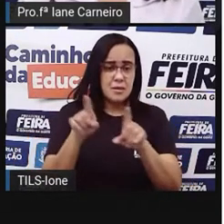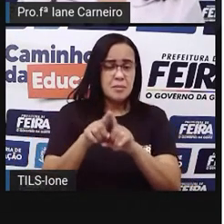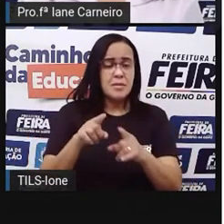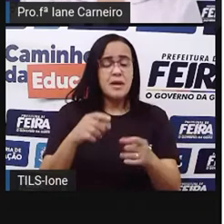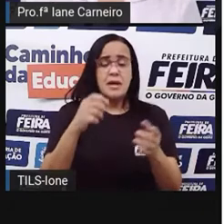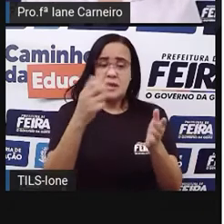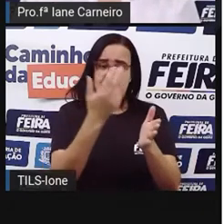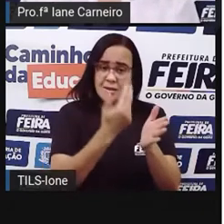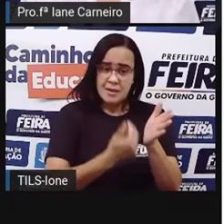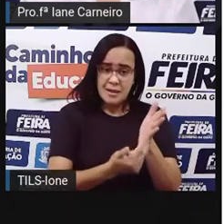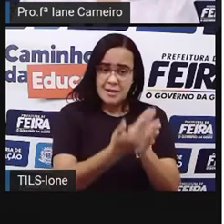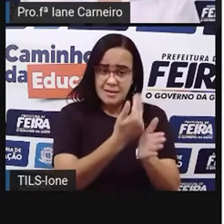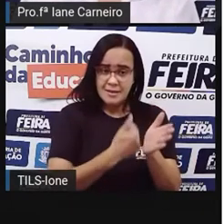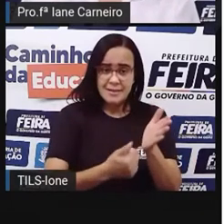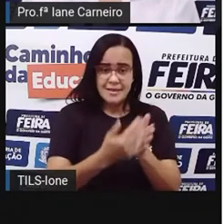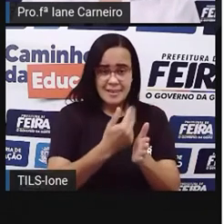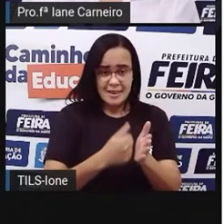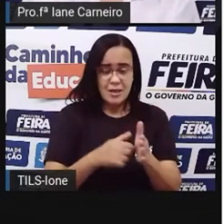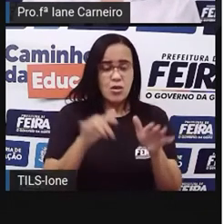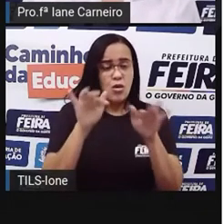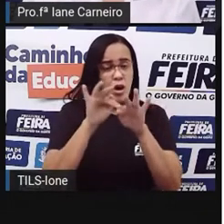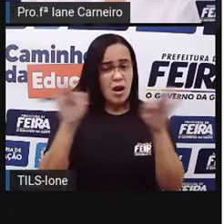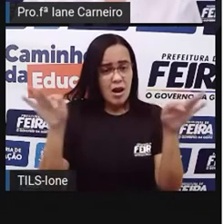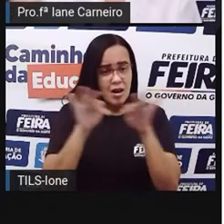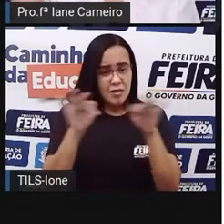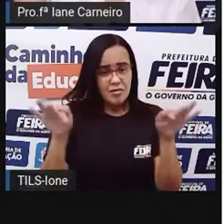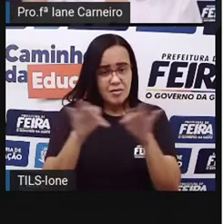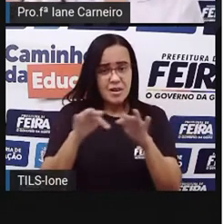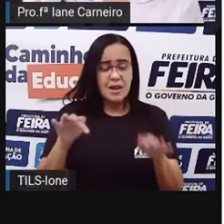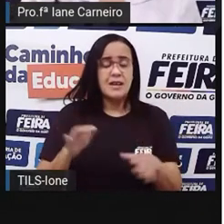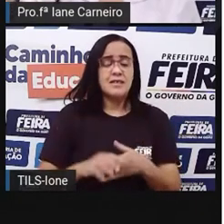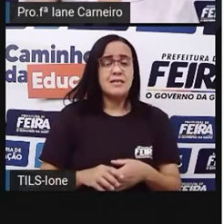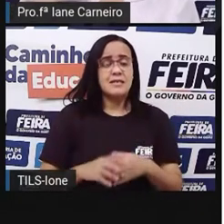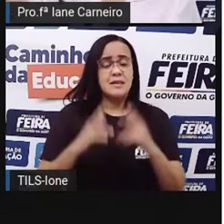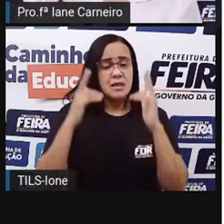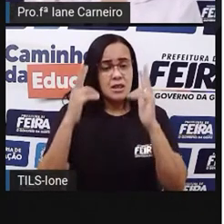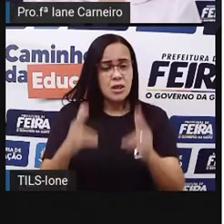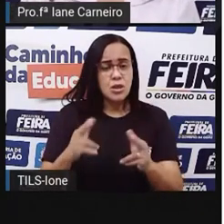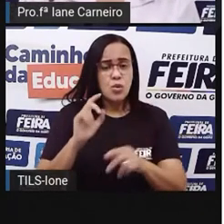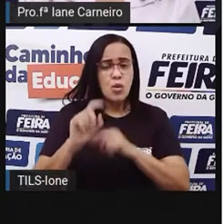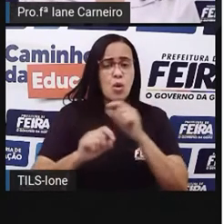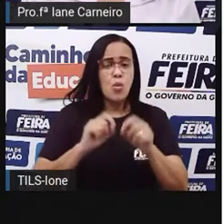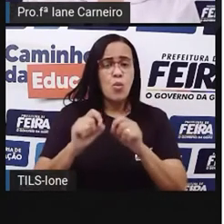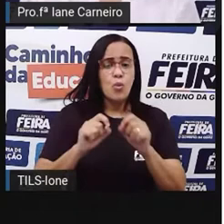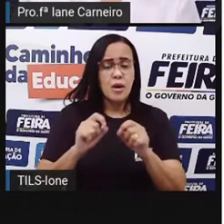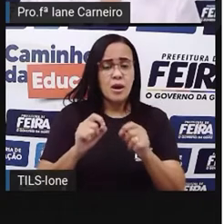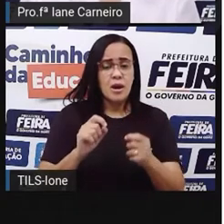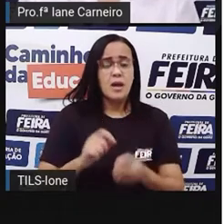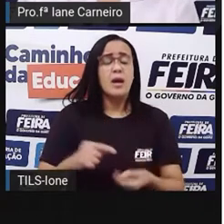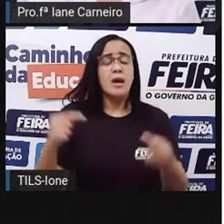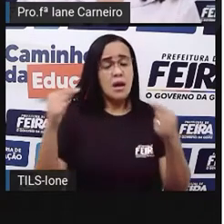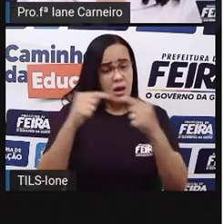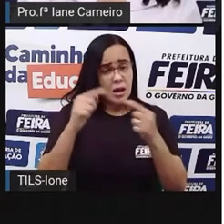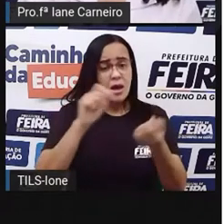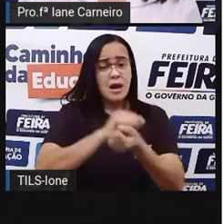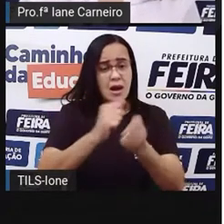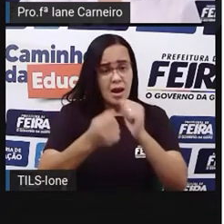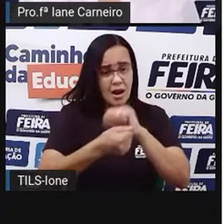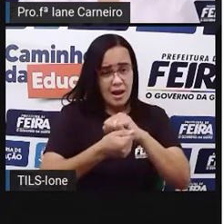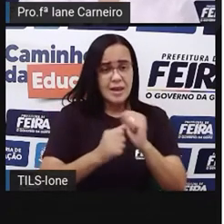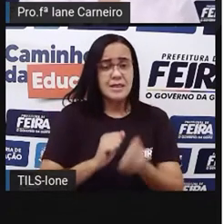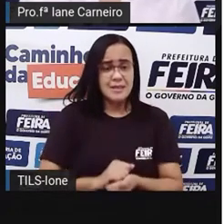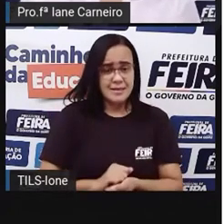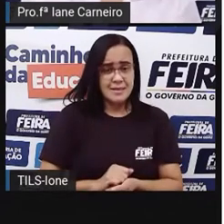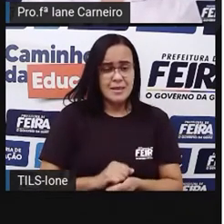Transmite mensagens, né? Então, por exemplo, aqui, ó, um desenho dizendo que não há... Dizendo não as armas, né? Pedindo paz.